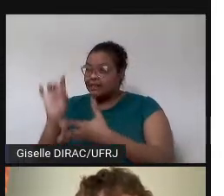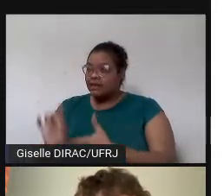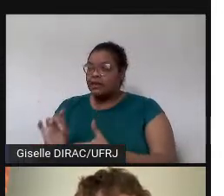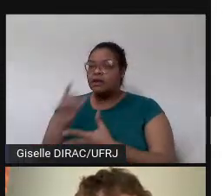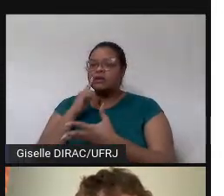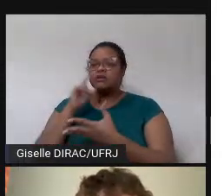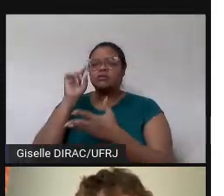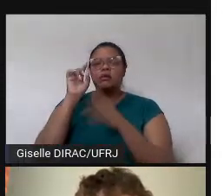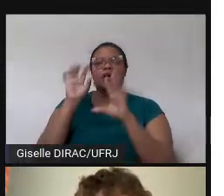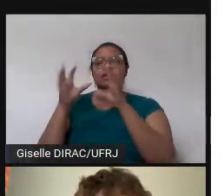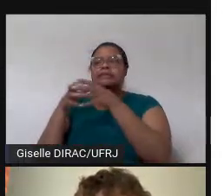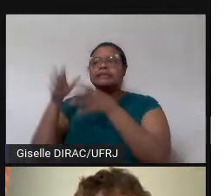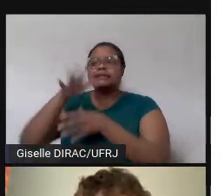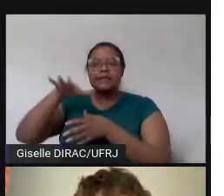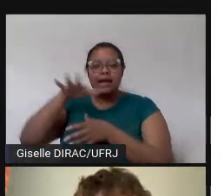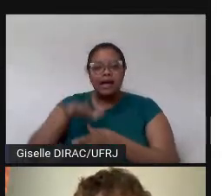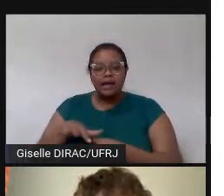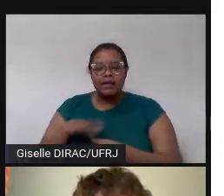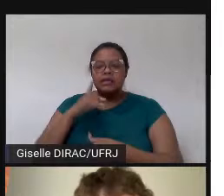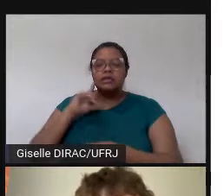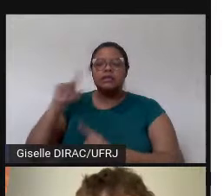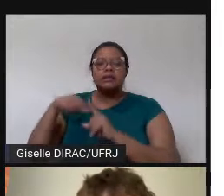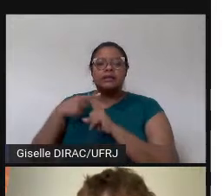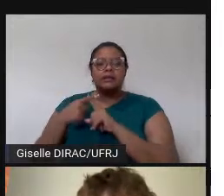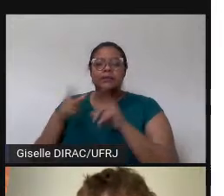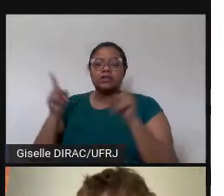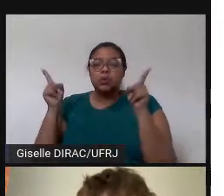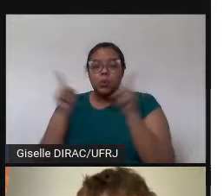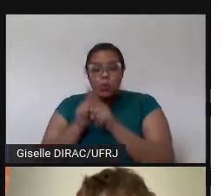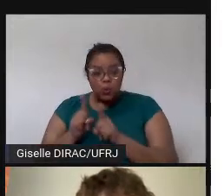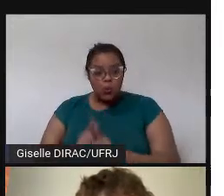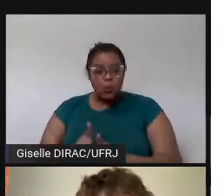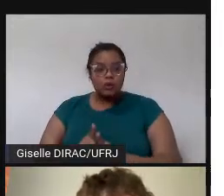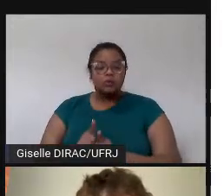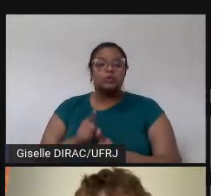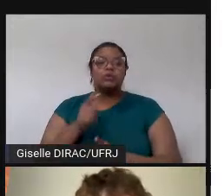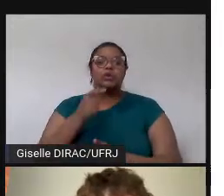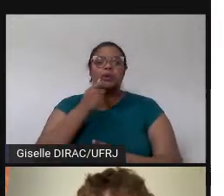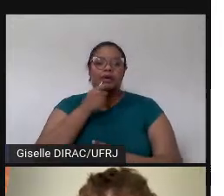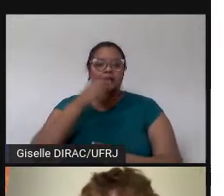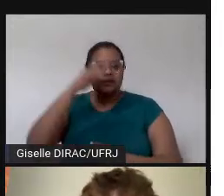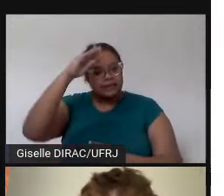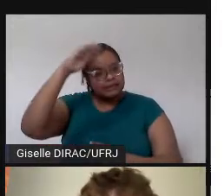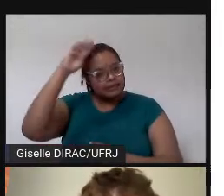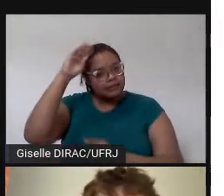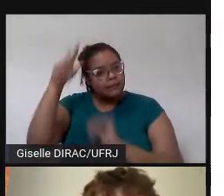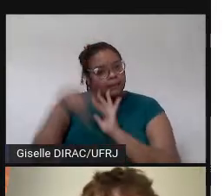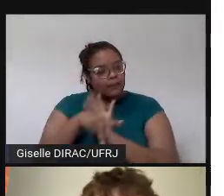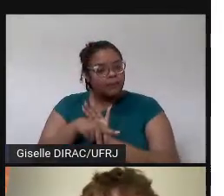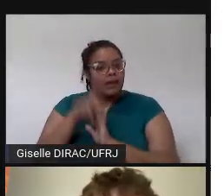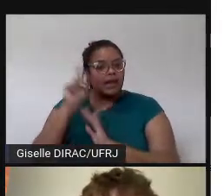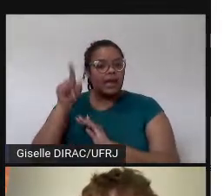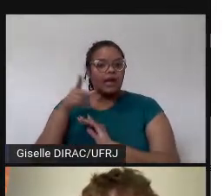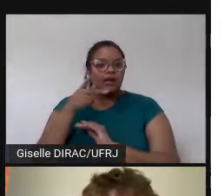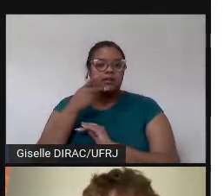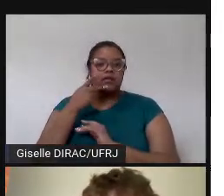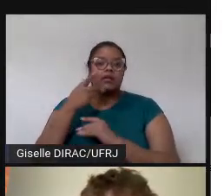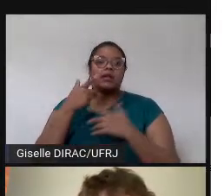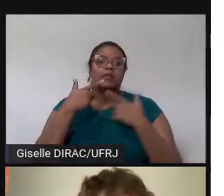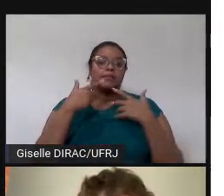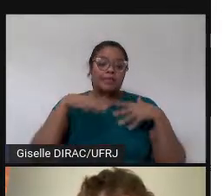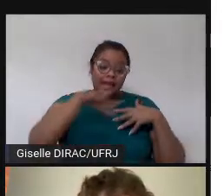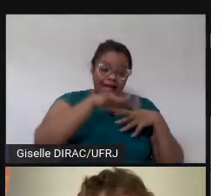já dá para a gente um recorte ainda mais curto do que o inglês acadêmico, que no caso seria algo como o inglês para a linguística.